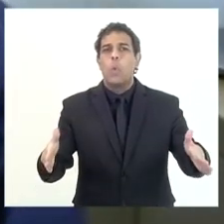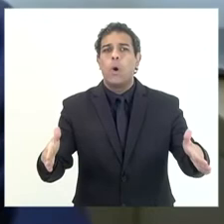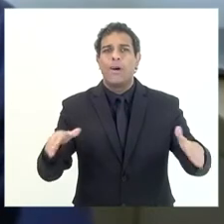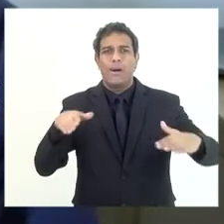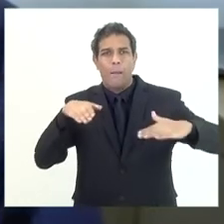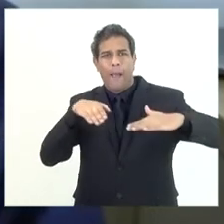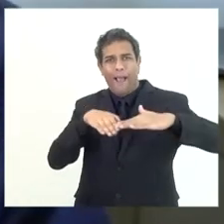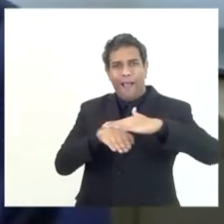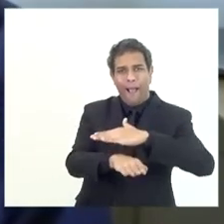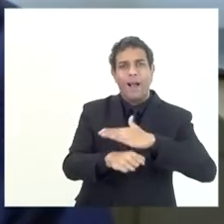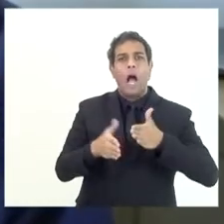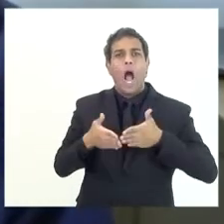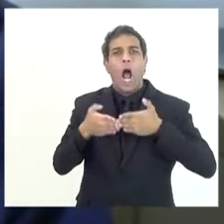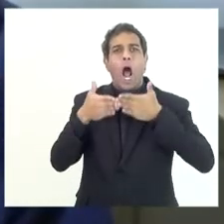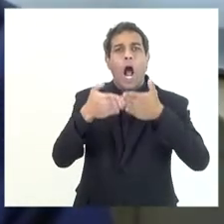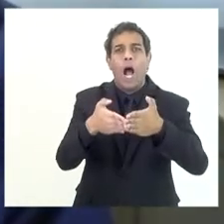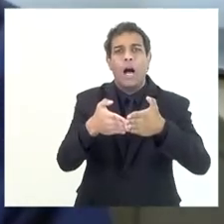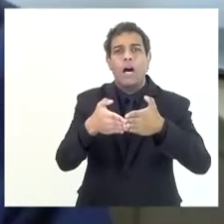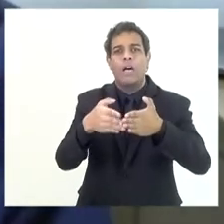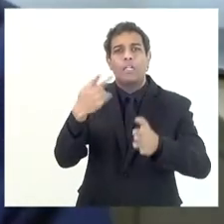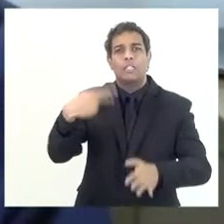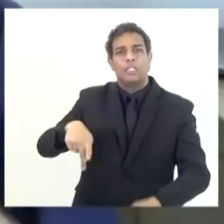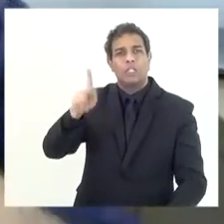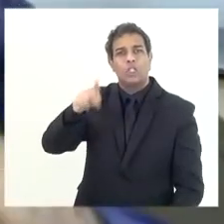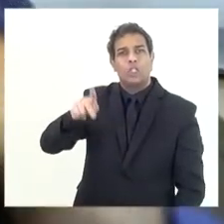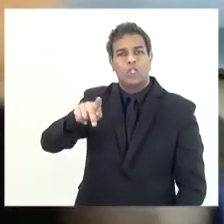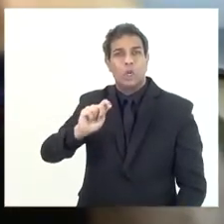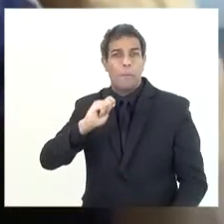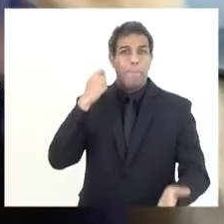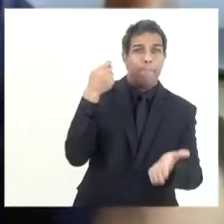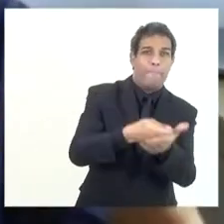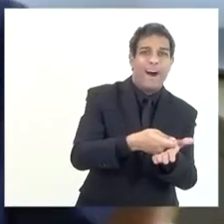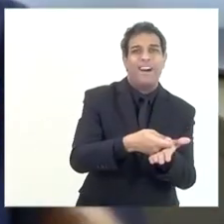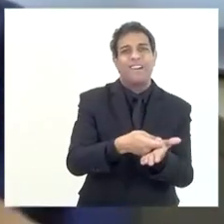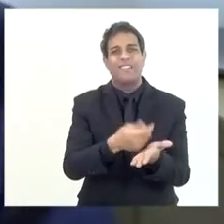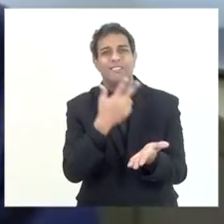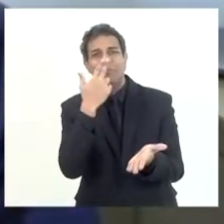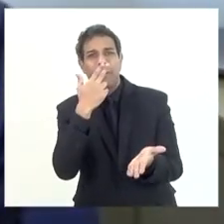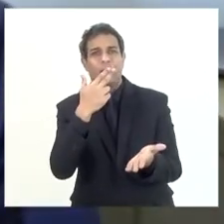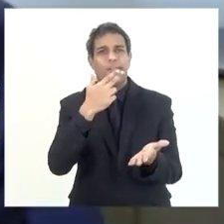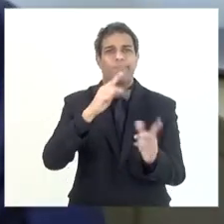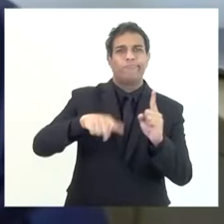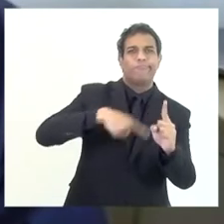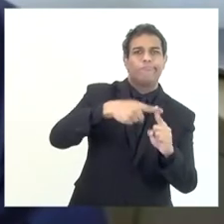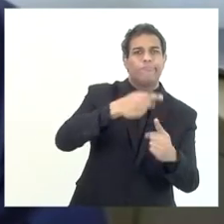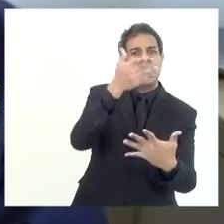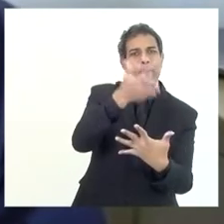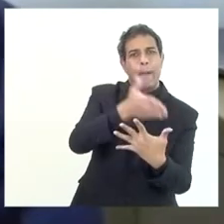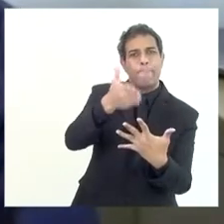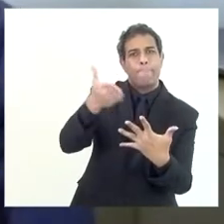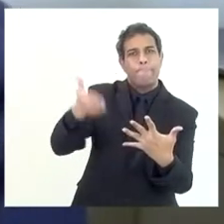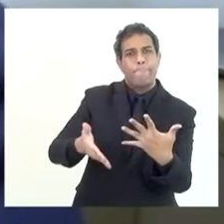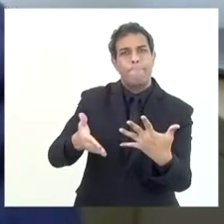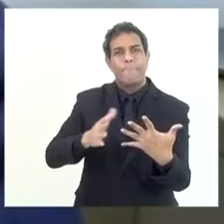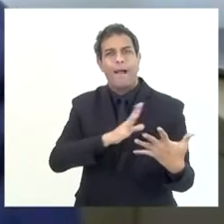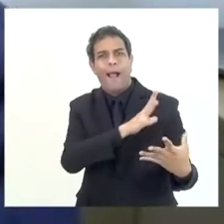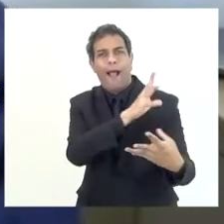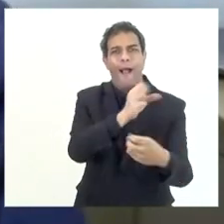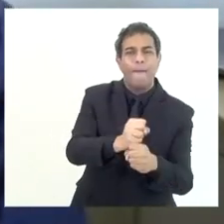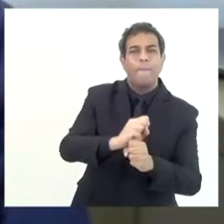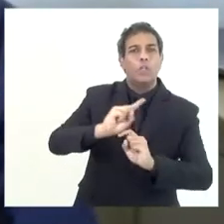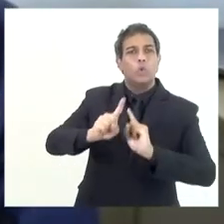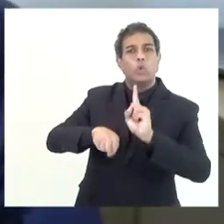pagos, descontados todos os créditos, só e somente depois